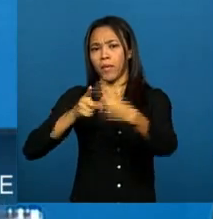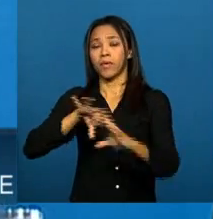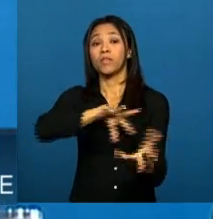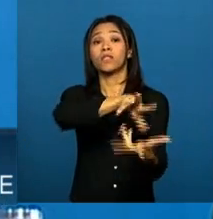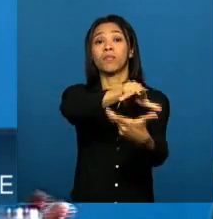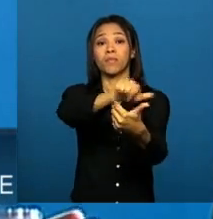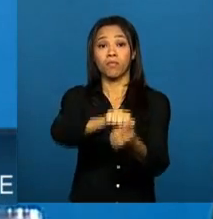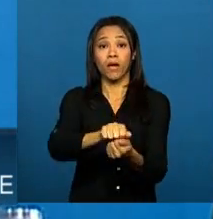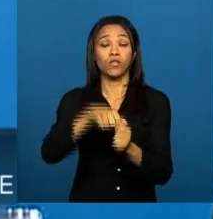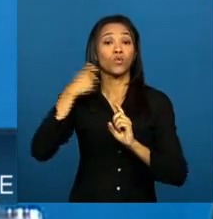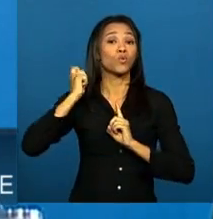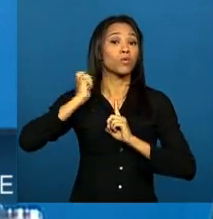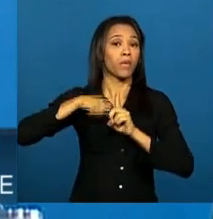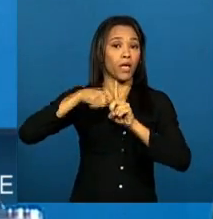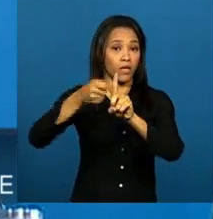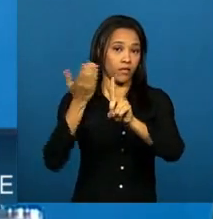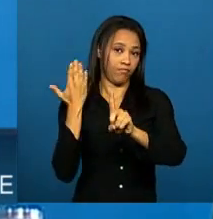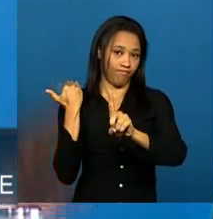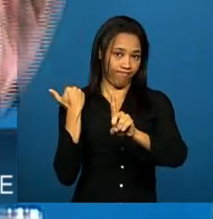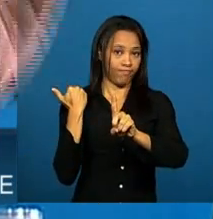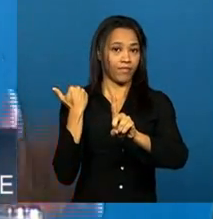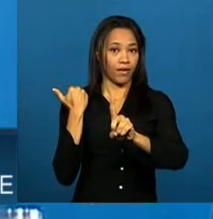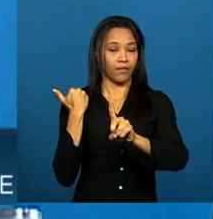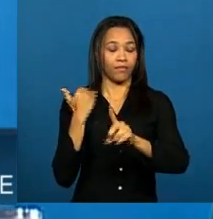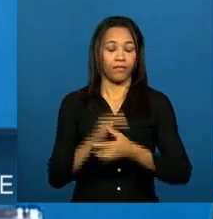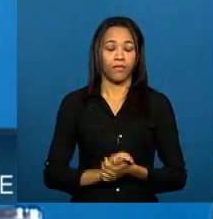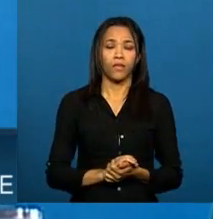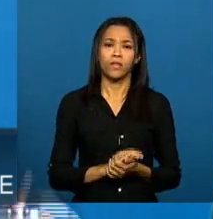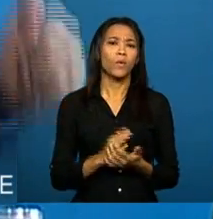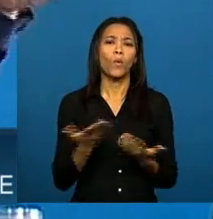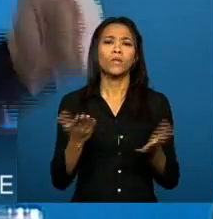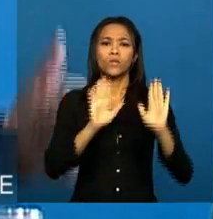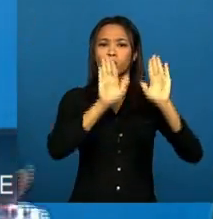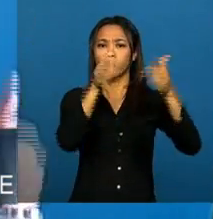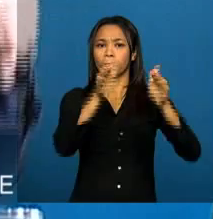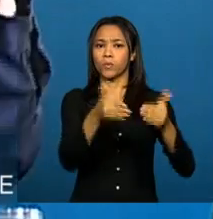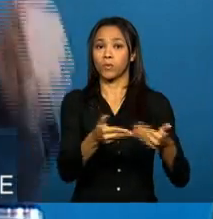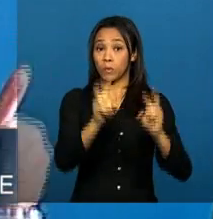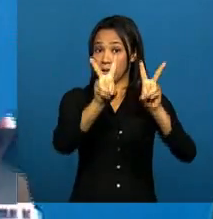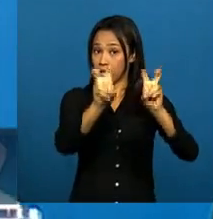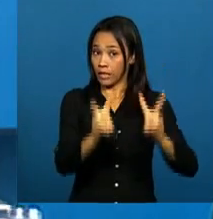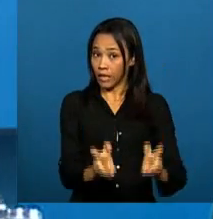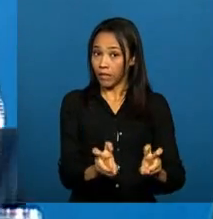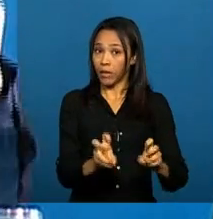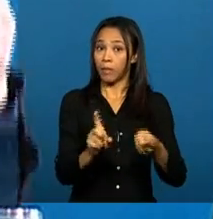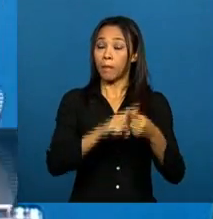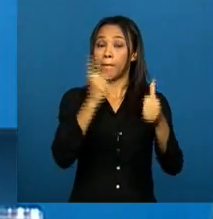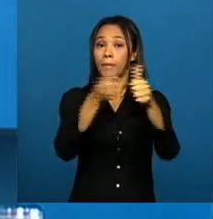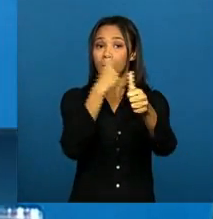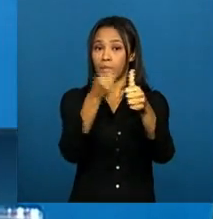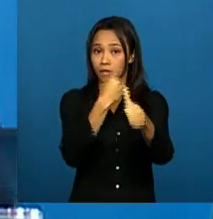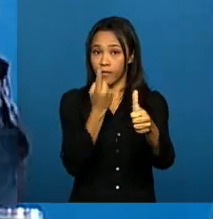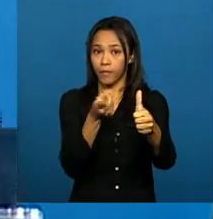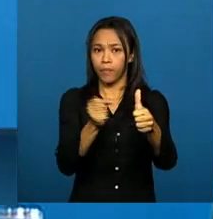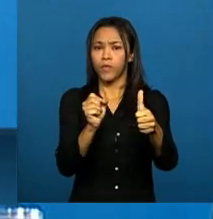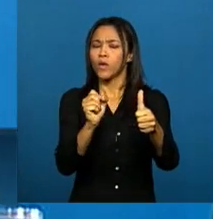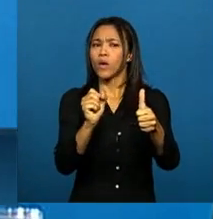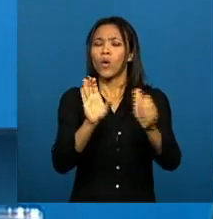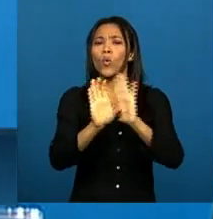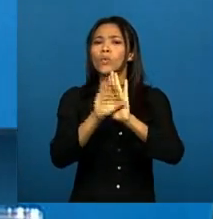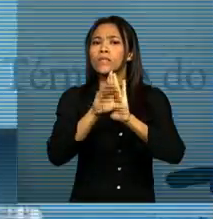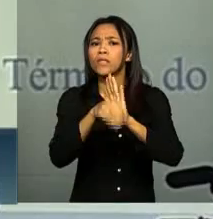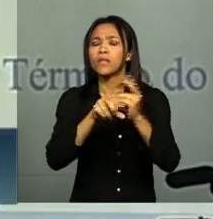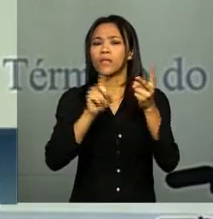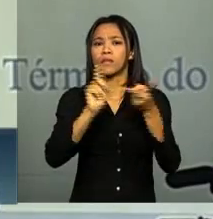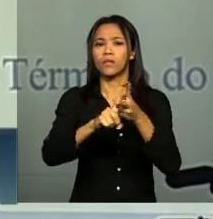últimos meses, especialmente no último ano. Quais são esses eixos? Primeiro, um escopo conceitual e o âmbito de